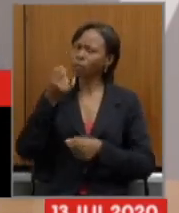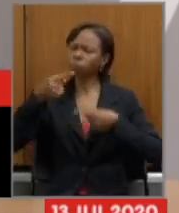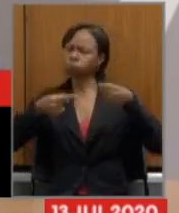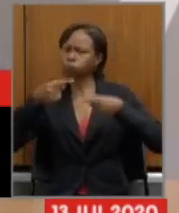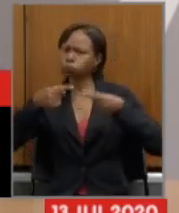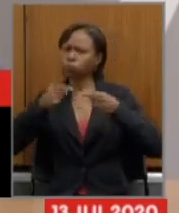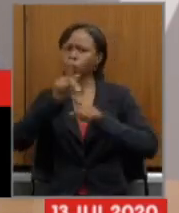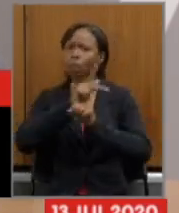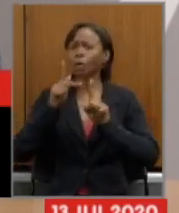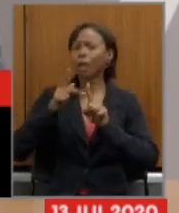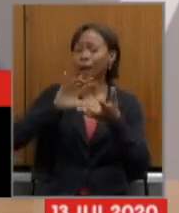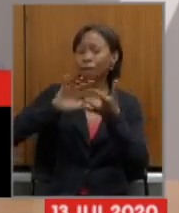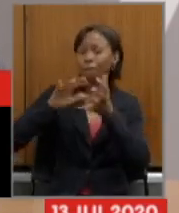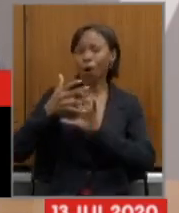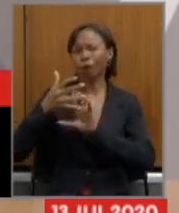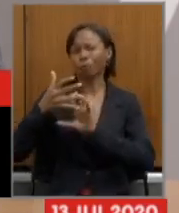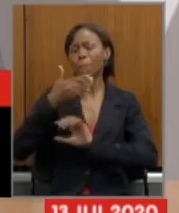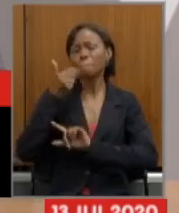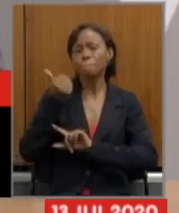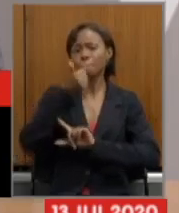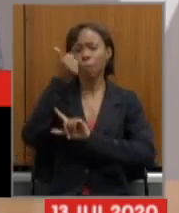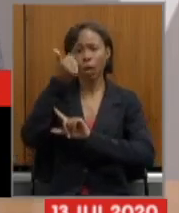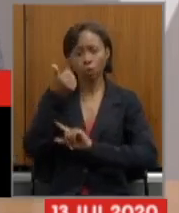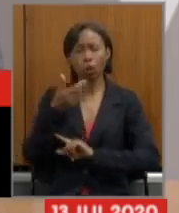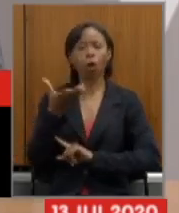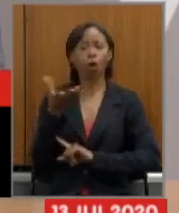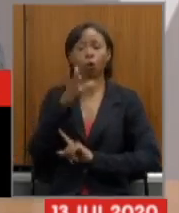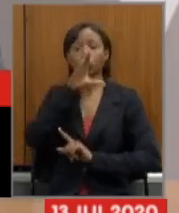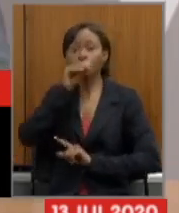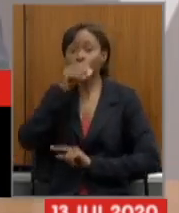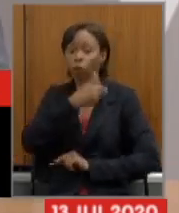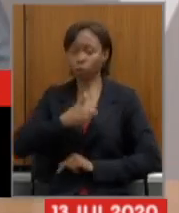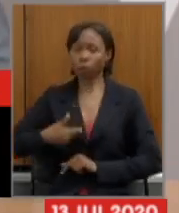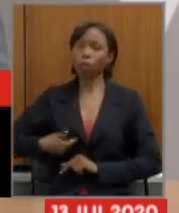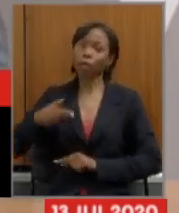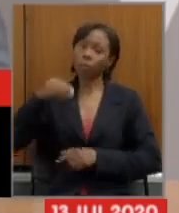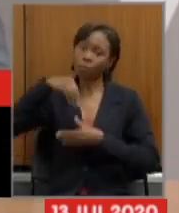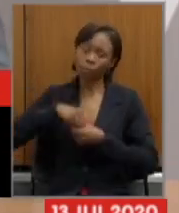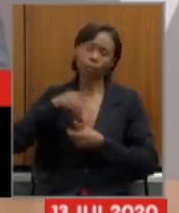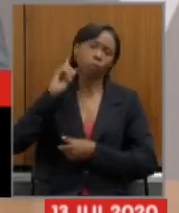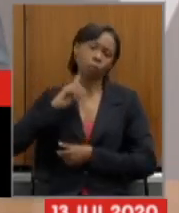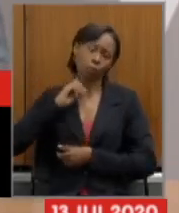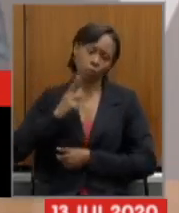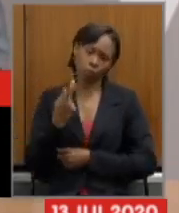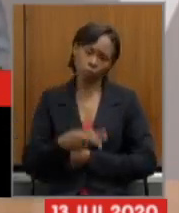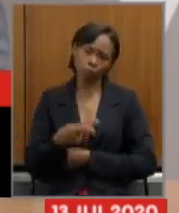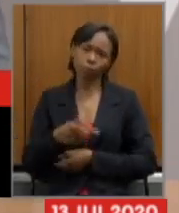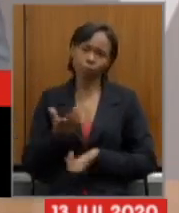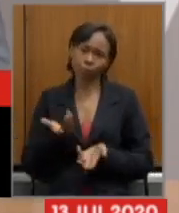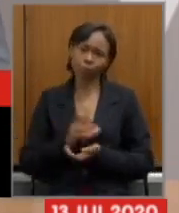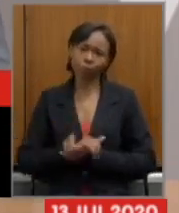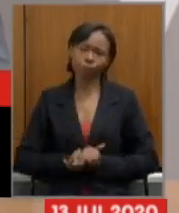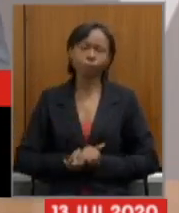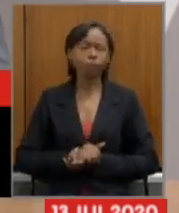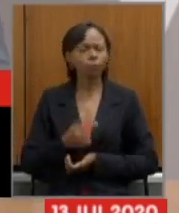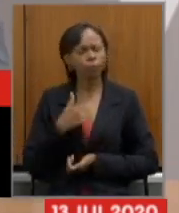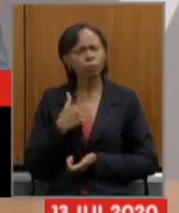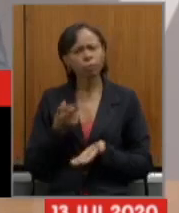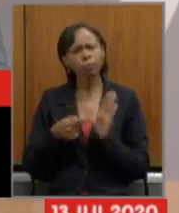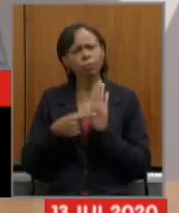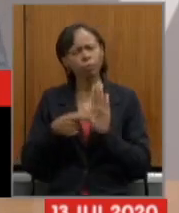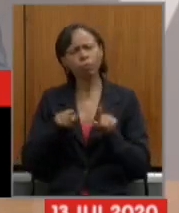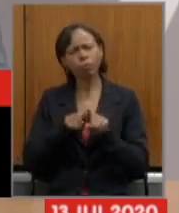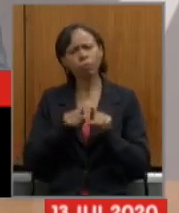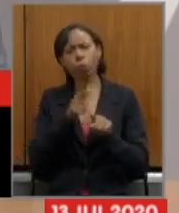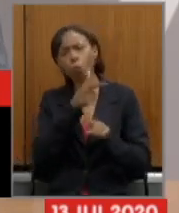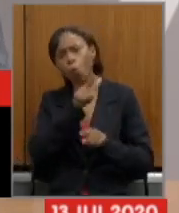reforma possível para os servidores públicos estaduais para o nosso estado para os mineiros então eu queria colocar aqui também